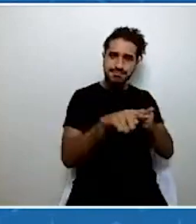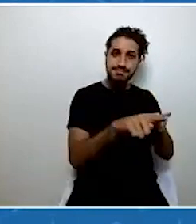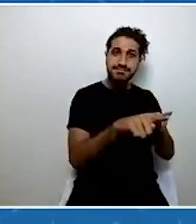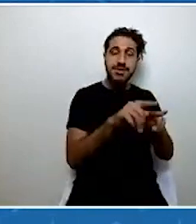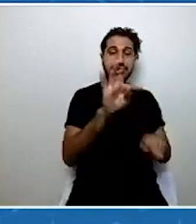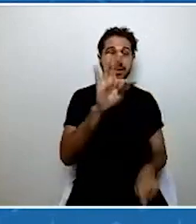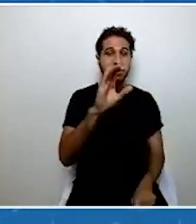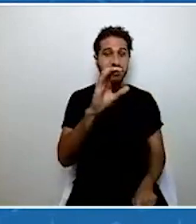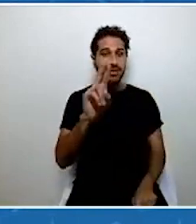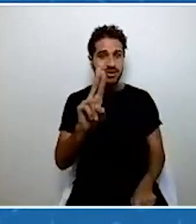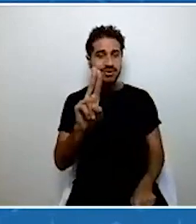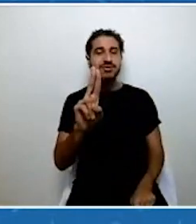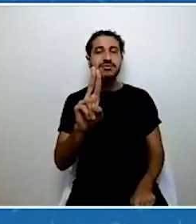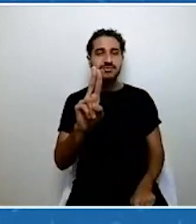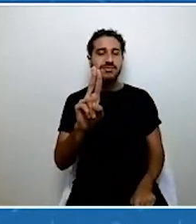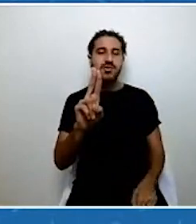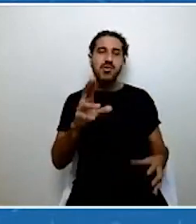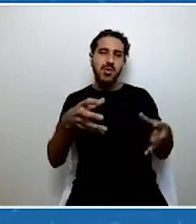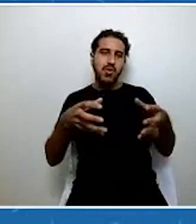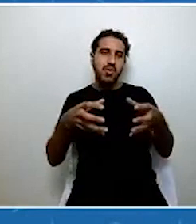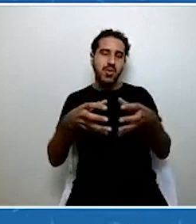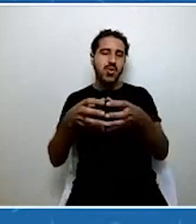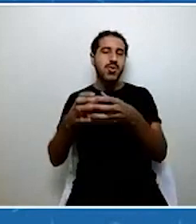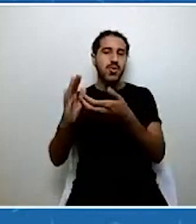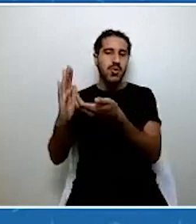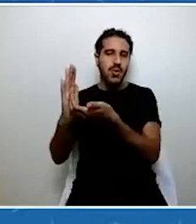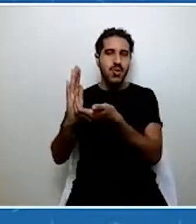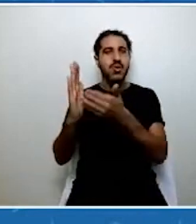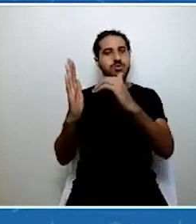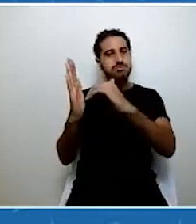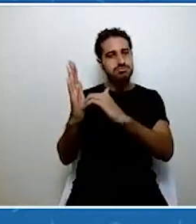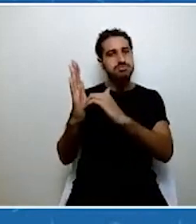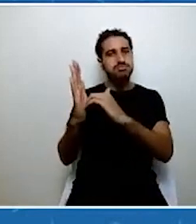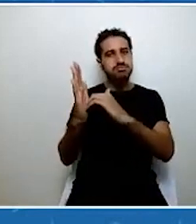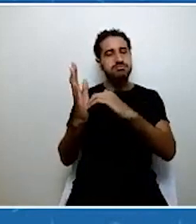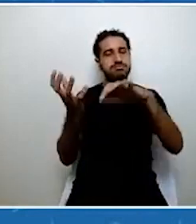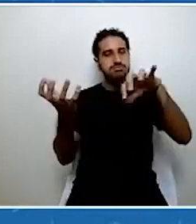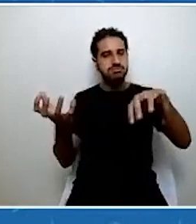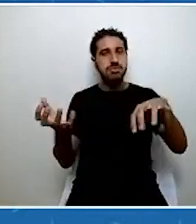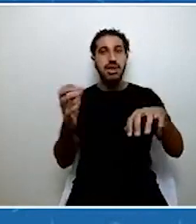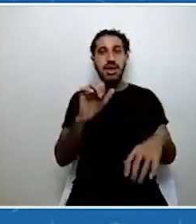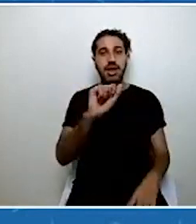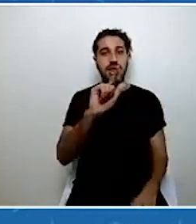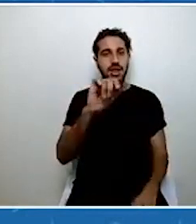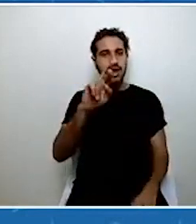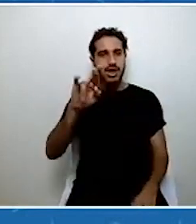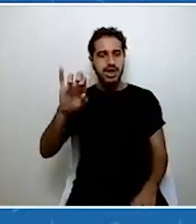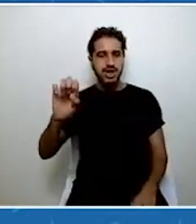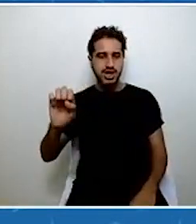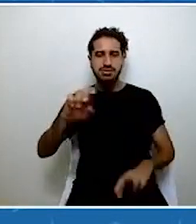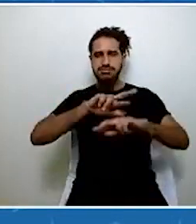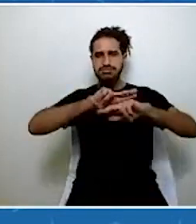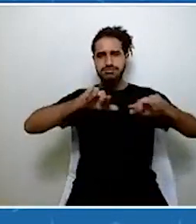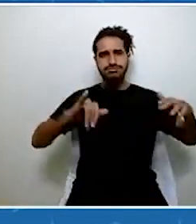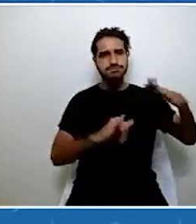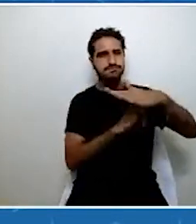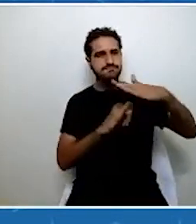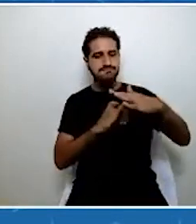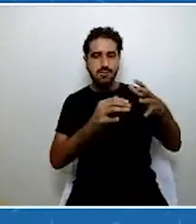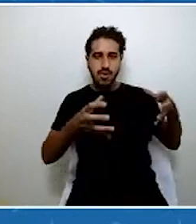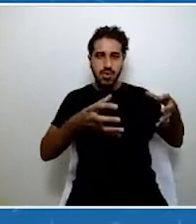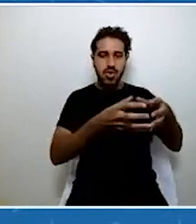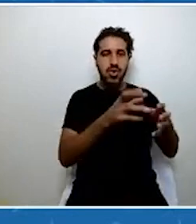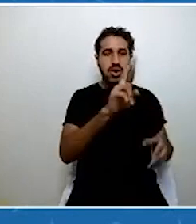Contas da União, a Câmara dos Deputados, o Senado Federal, a ALERJ e demais instituições que compõem a RLS.